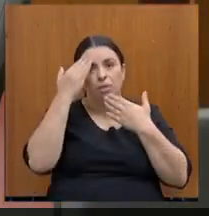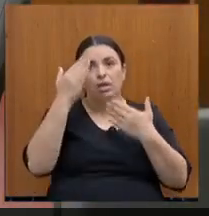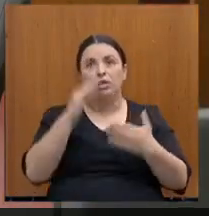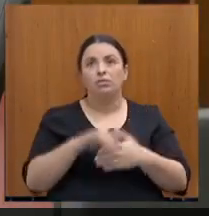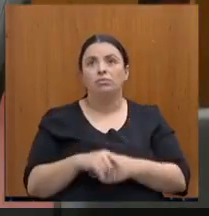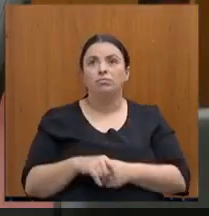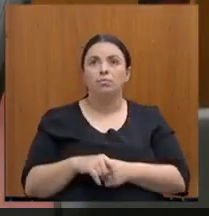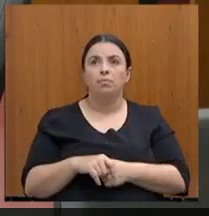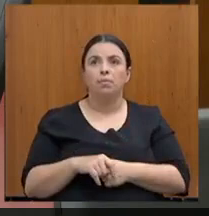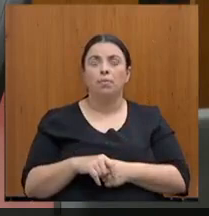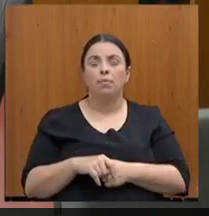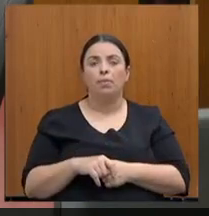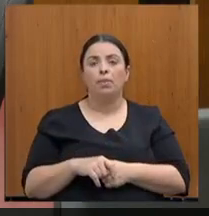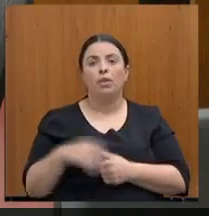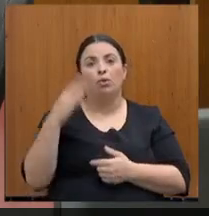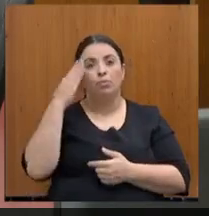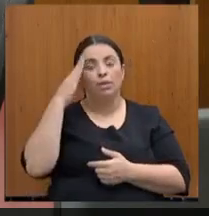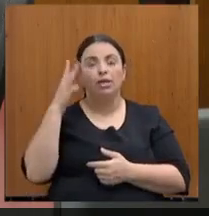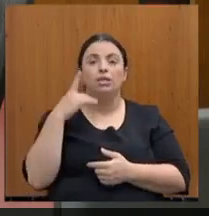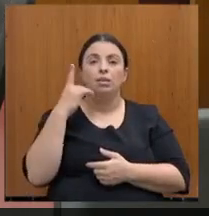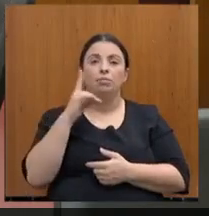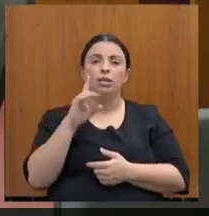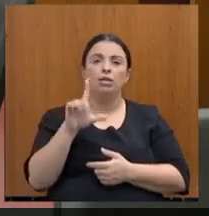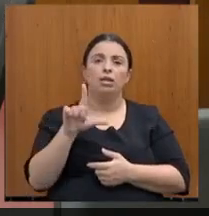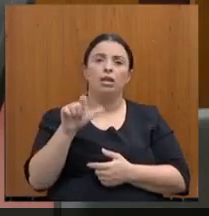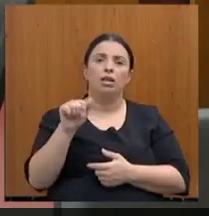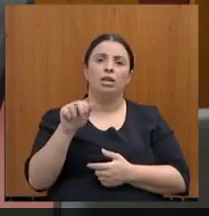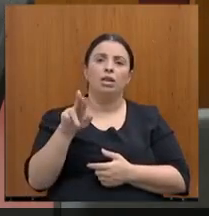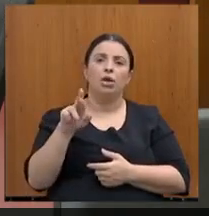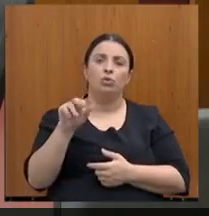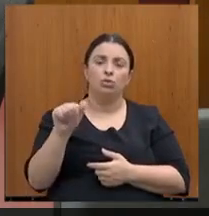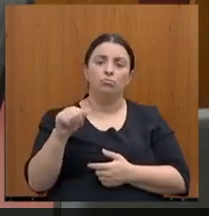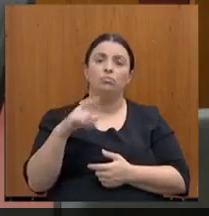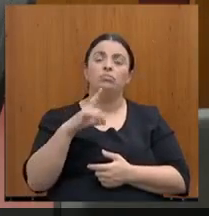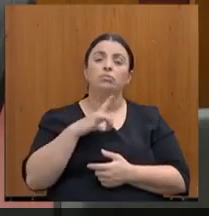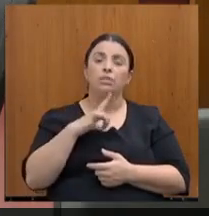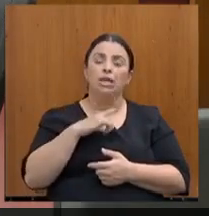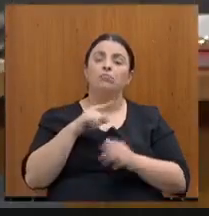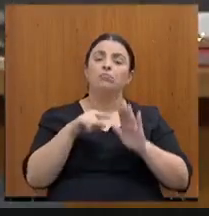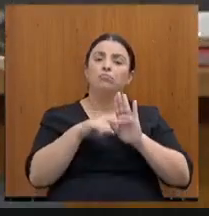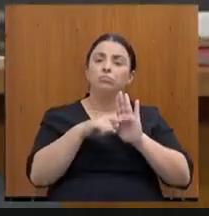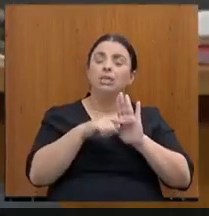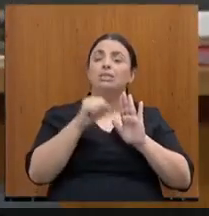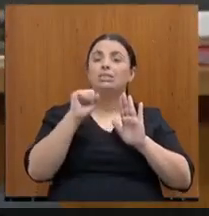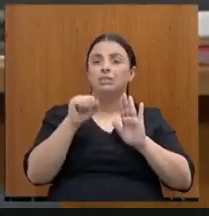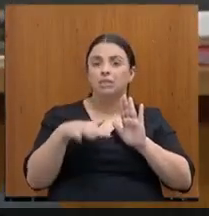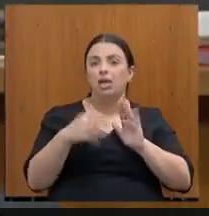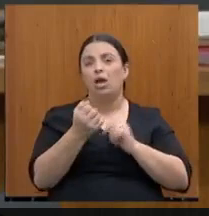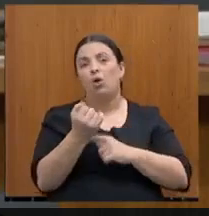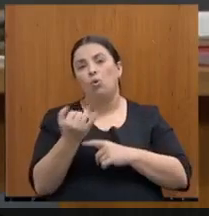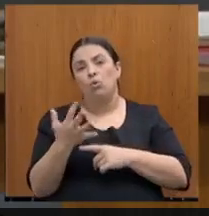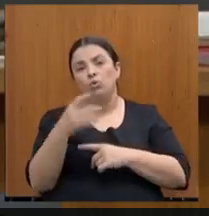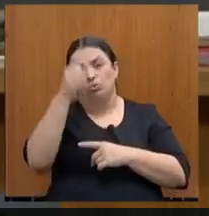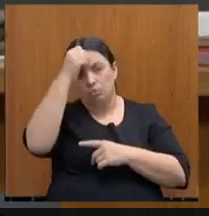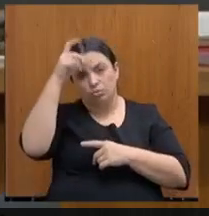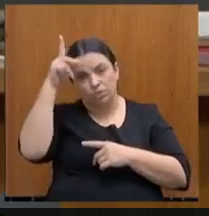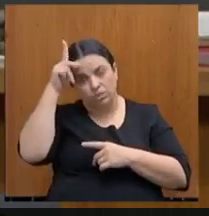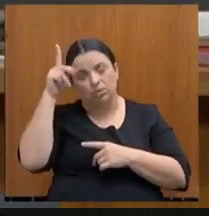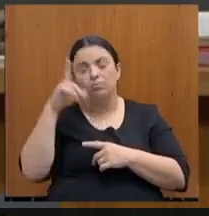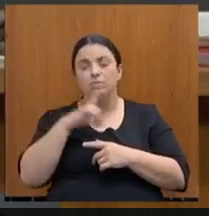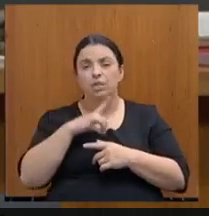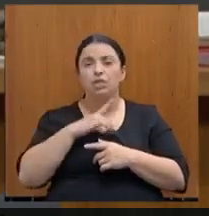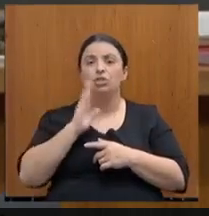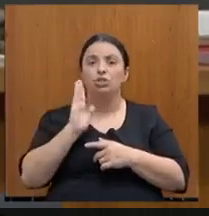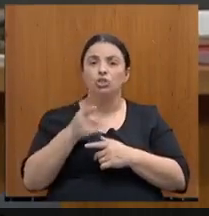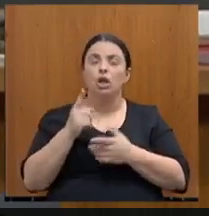Obrigado, deputada Laura. Com relação aos passivos, sim, temos dos municípios, nós fizemos o acordo com a MM